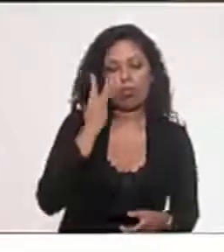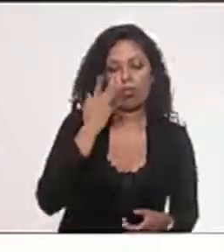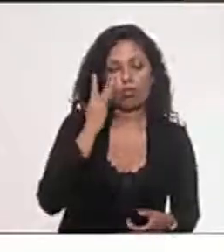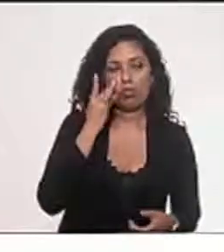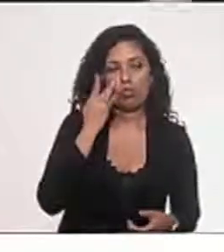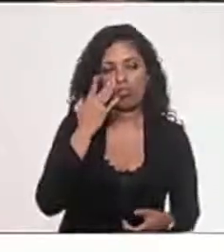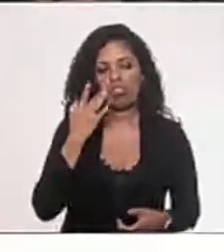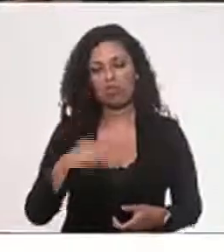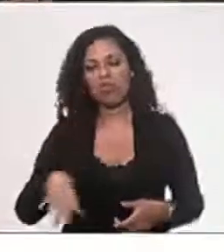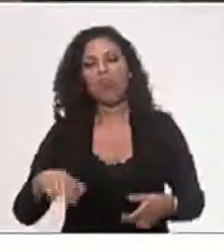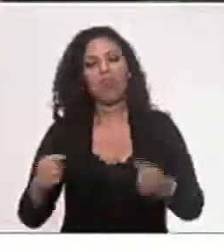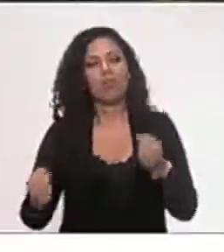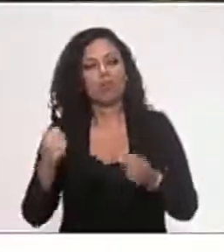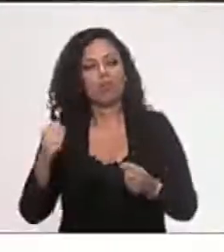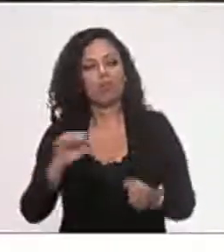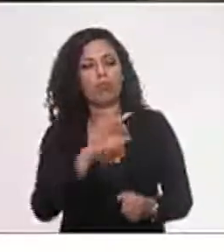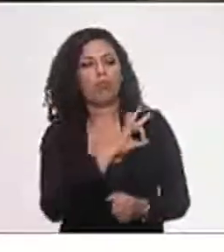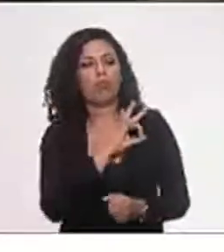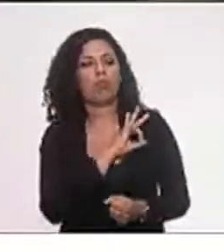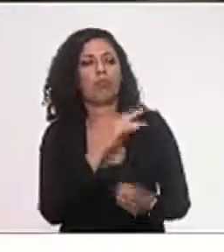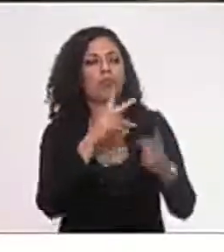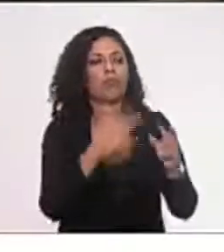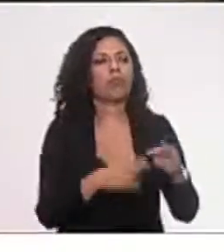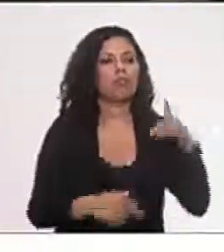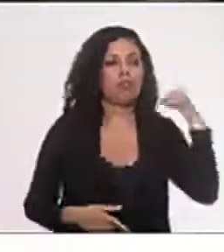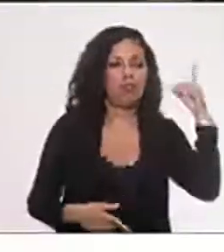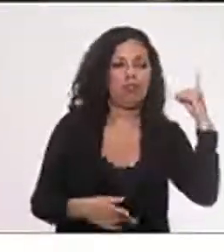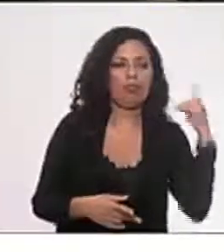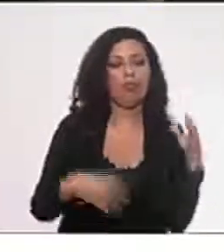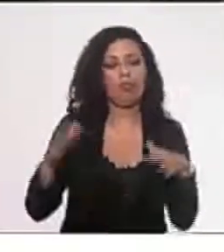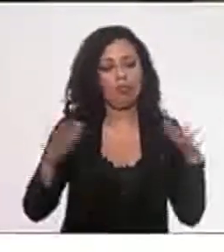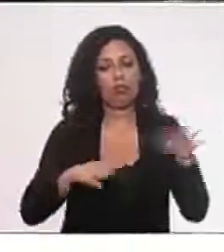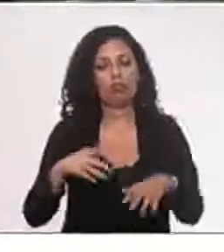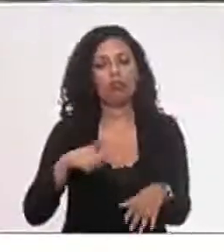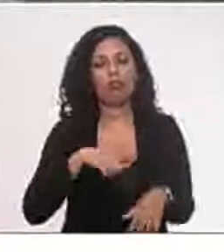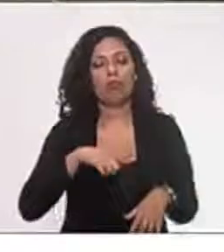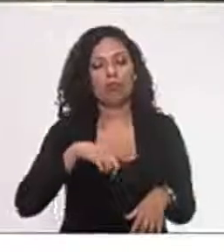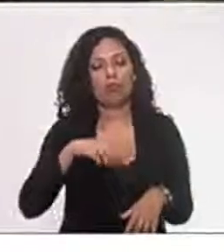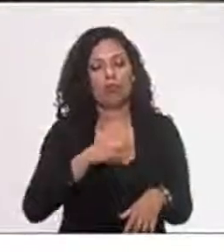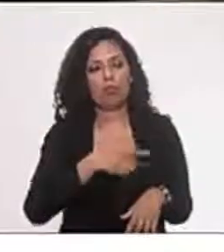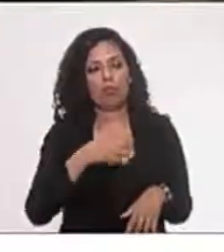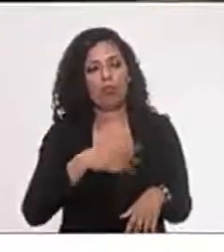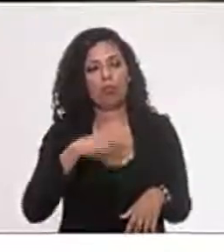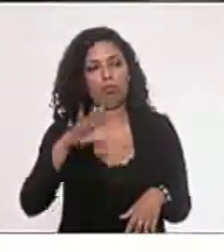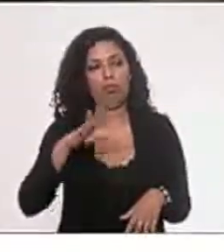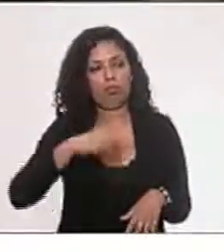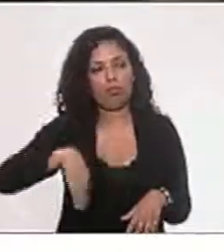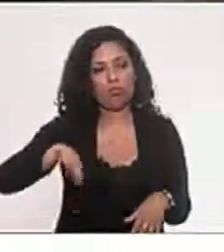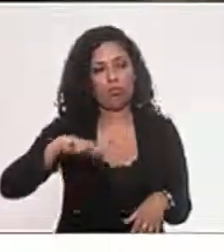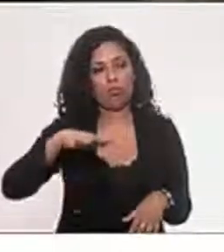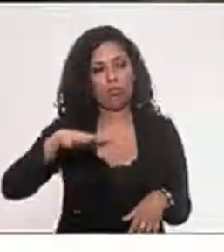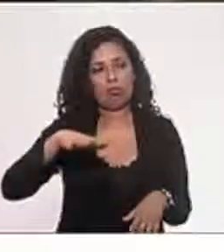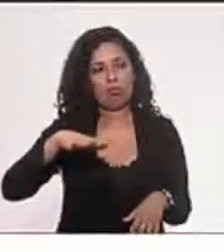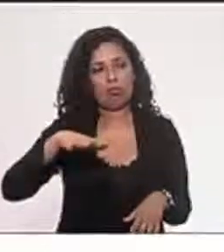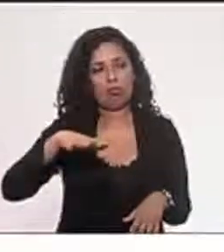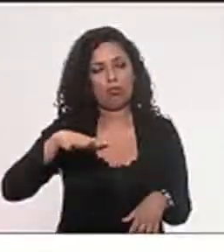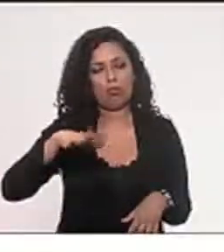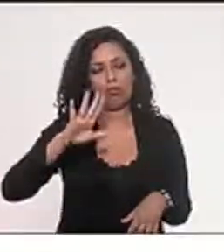policial. É isso que vai acontecer. Por isso é esse medo, deputado Clamploga. Por isso. Mas, como nós temos aquele porte, a gente troca.